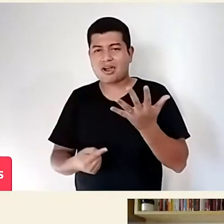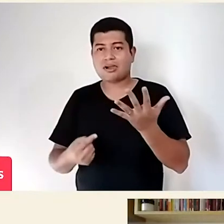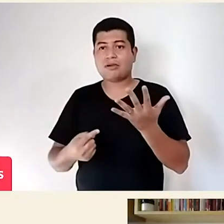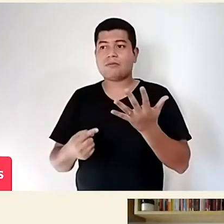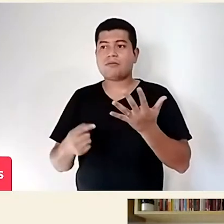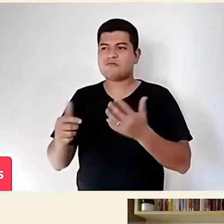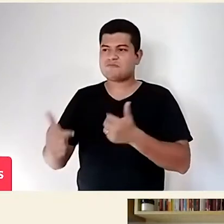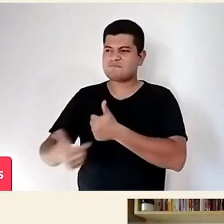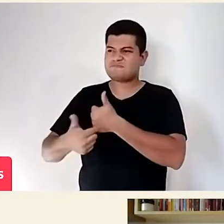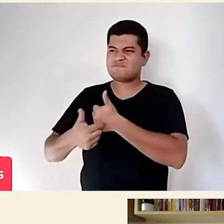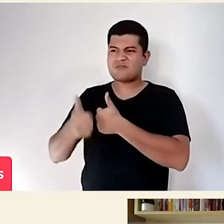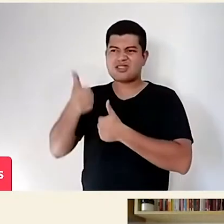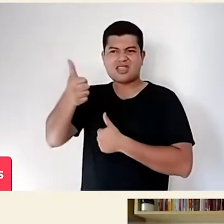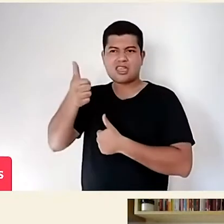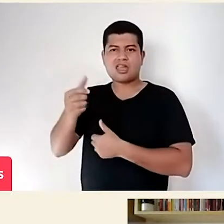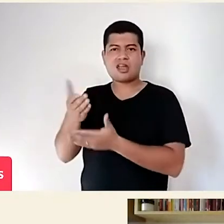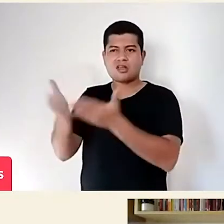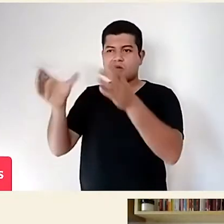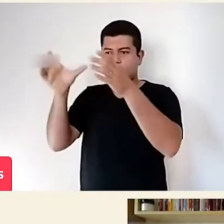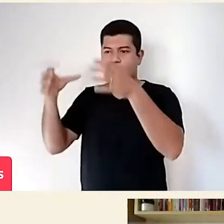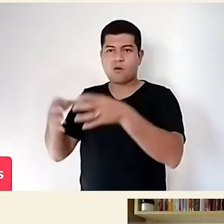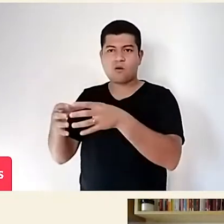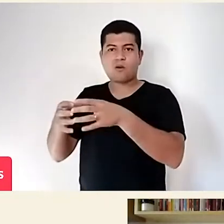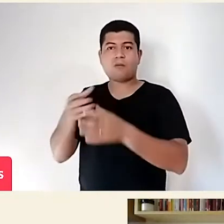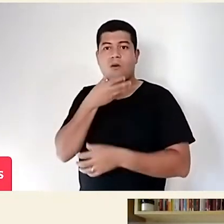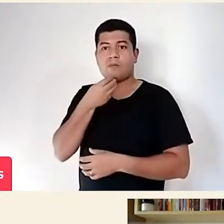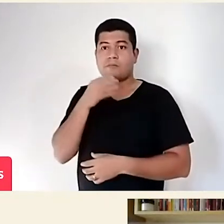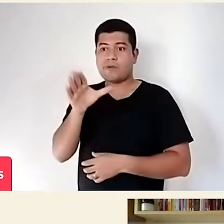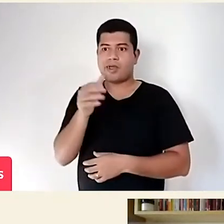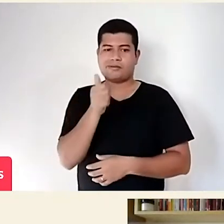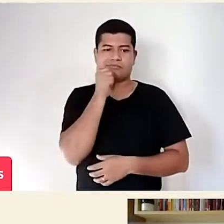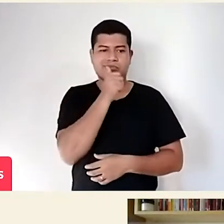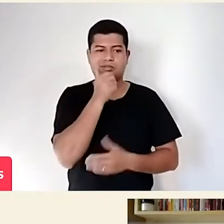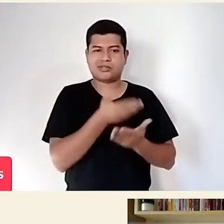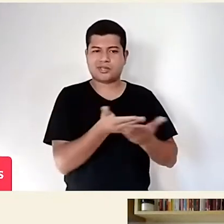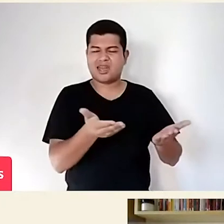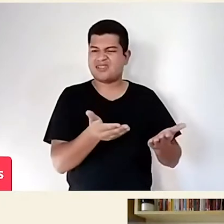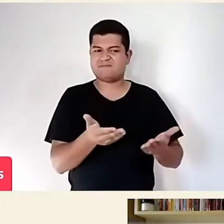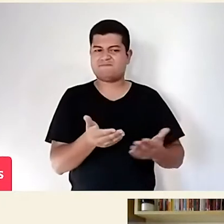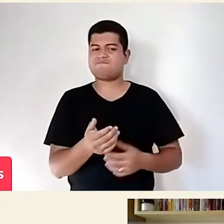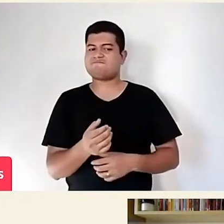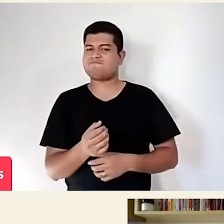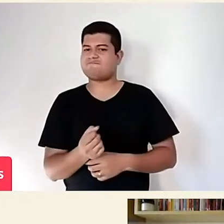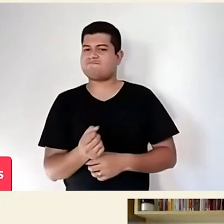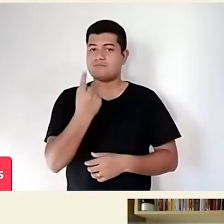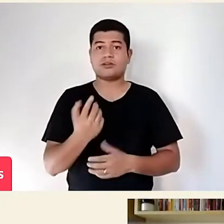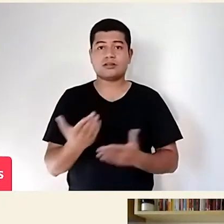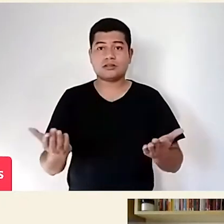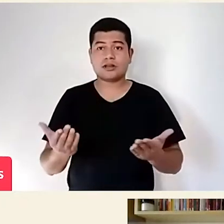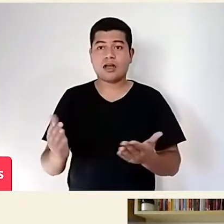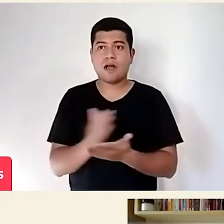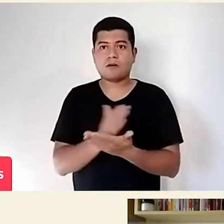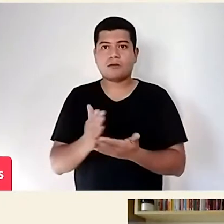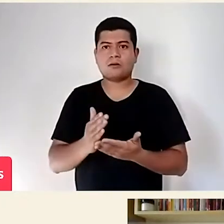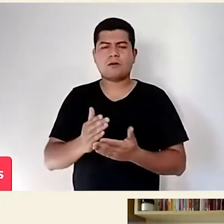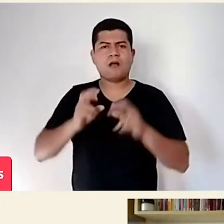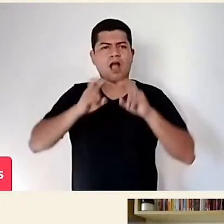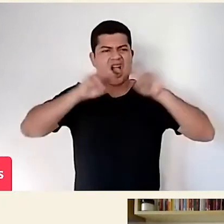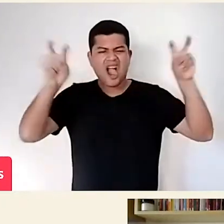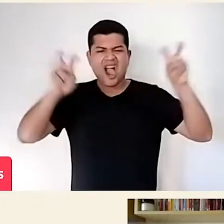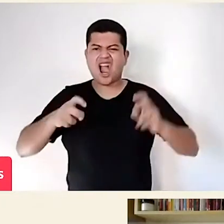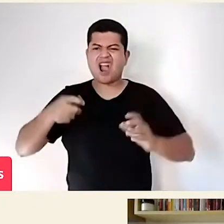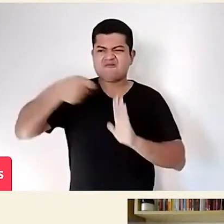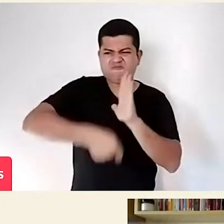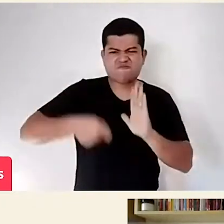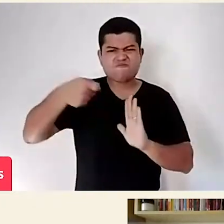não tão bom quando somos nós, mulheres, que exercemos. As mulheres que falam alto, que lutam, que se colocam, se